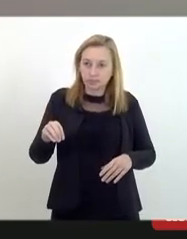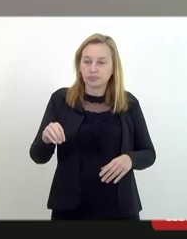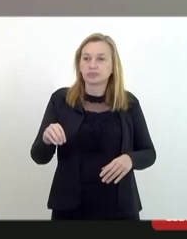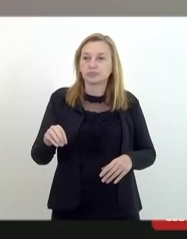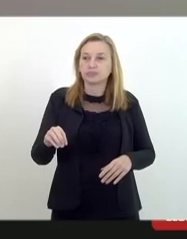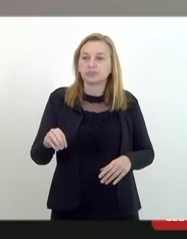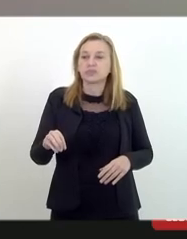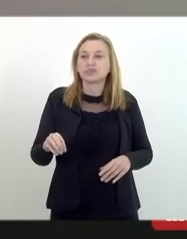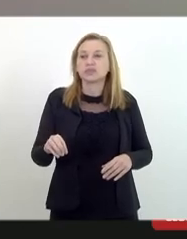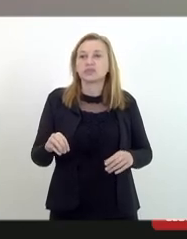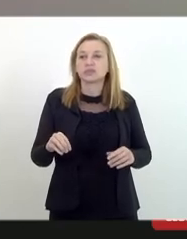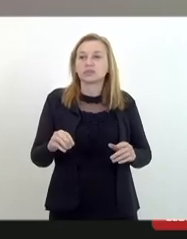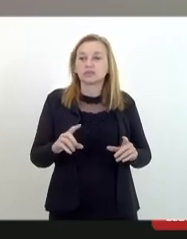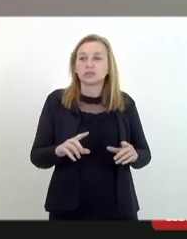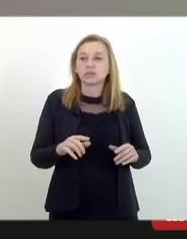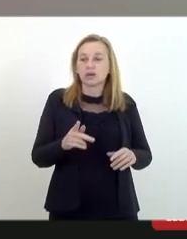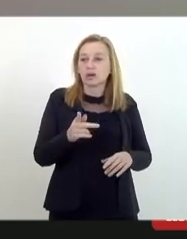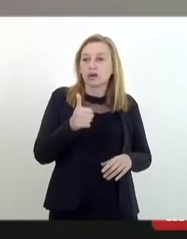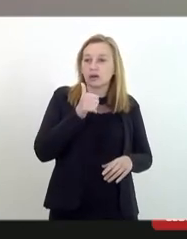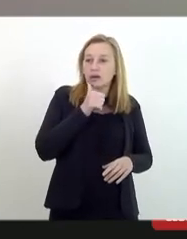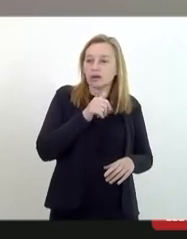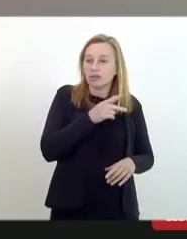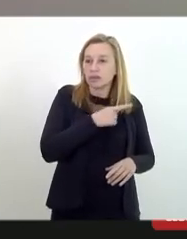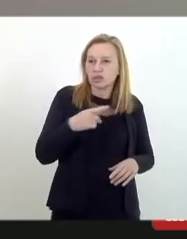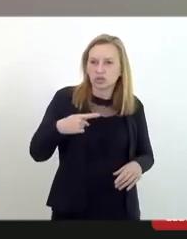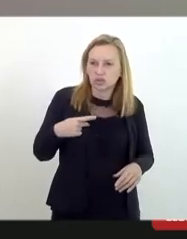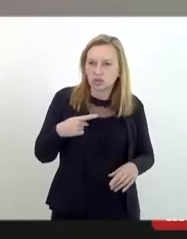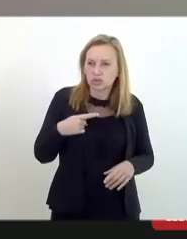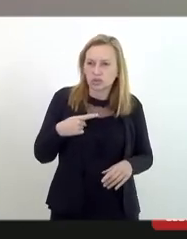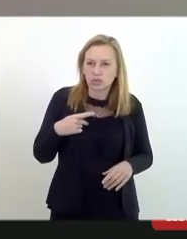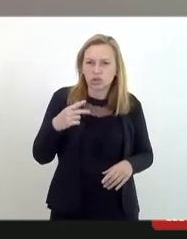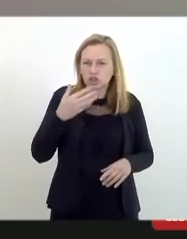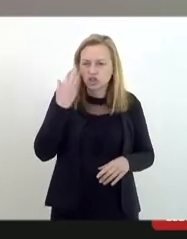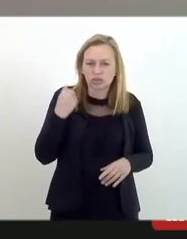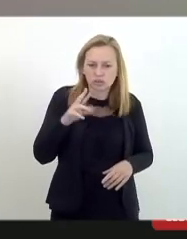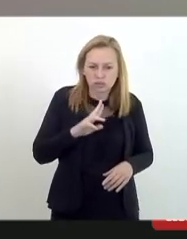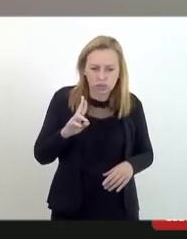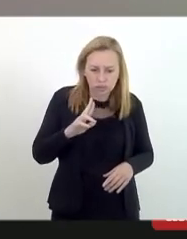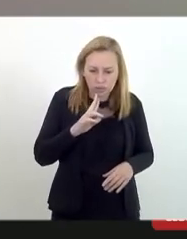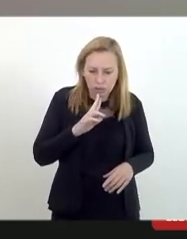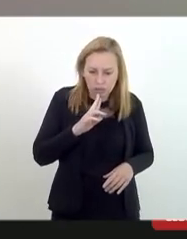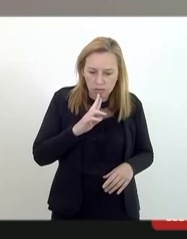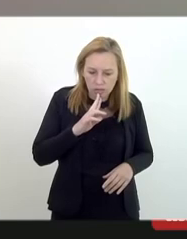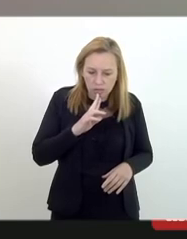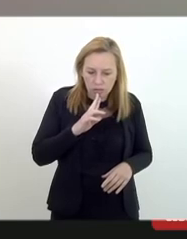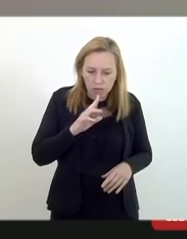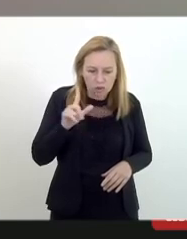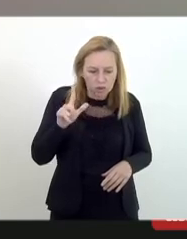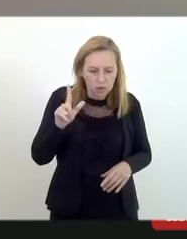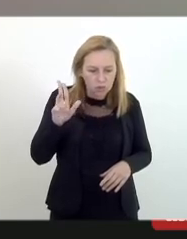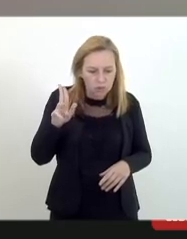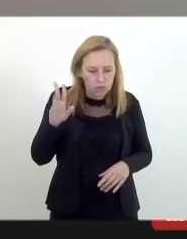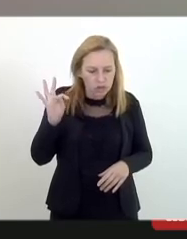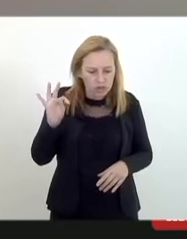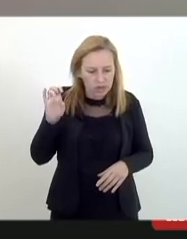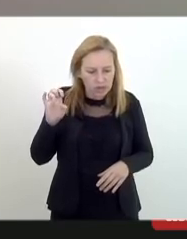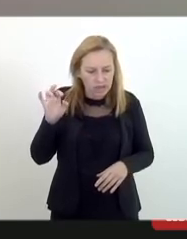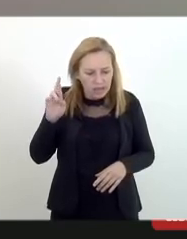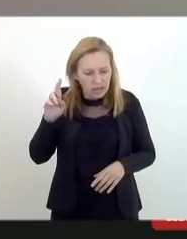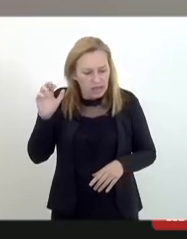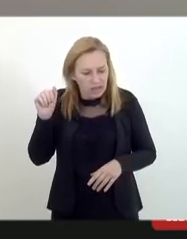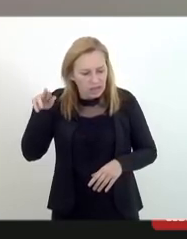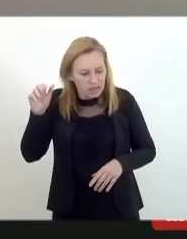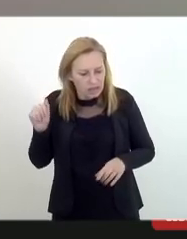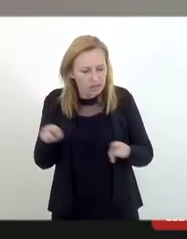atuação por exemplo das pastoras está me escapando o nome luterana pastora luterana e do